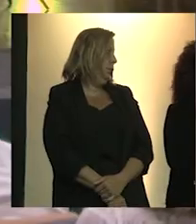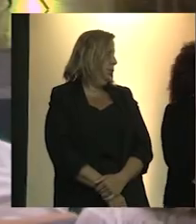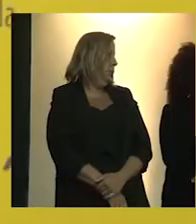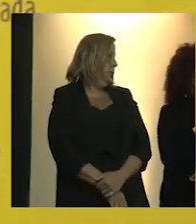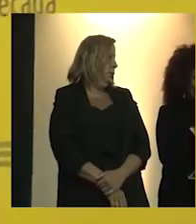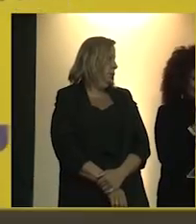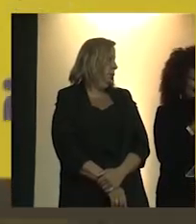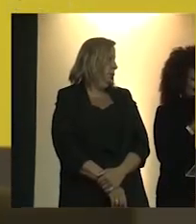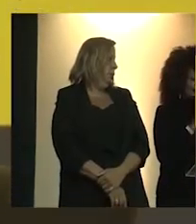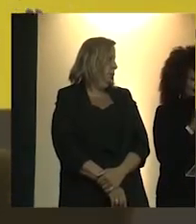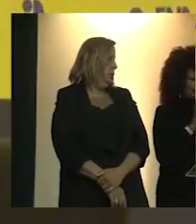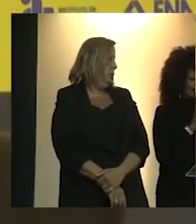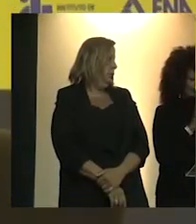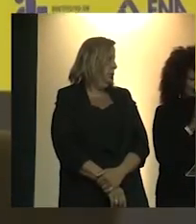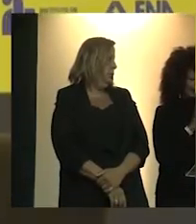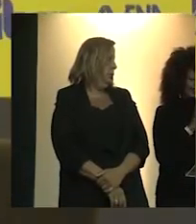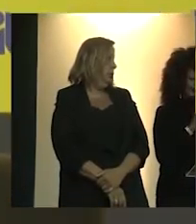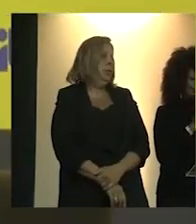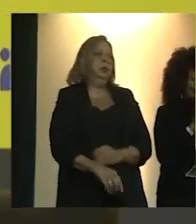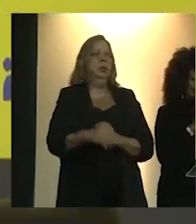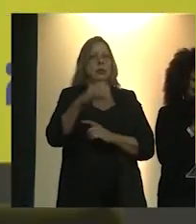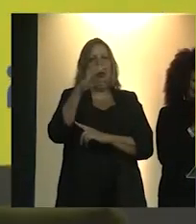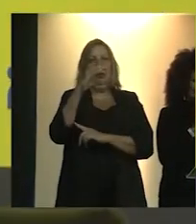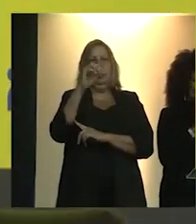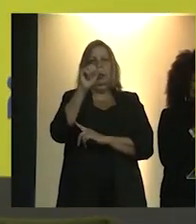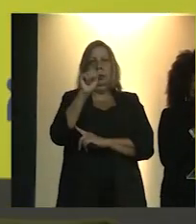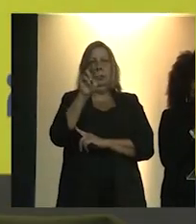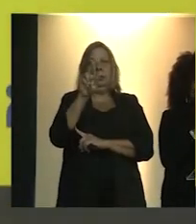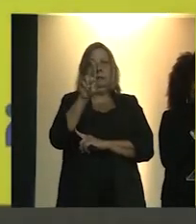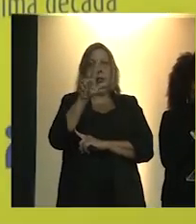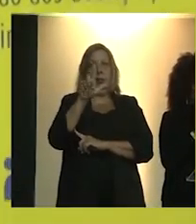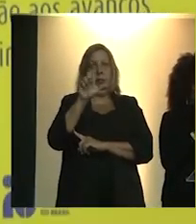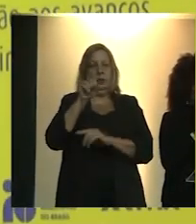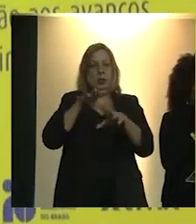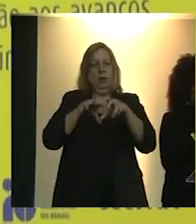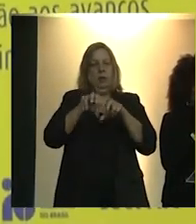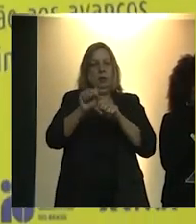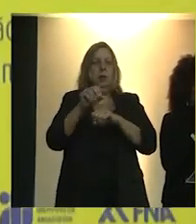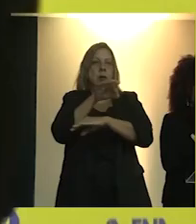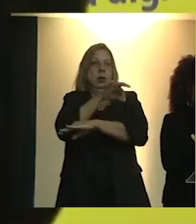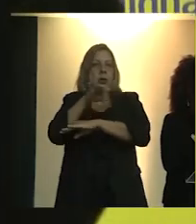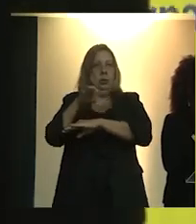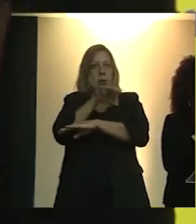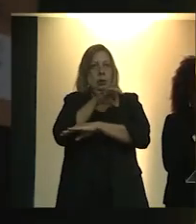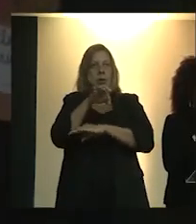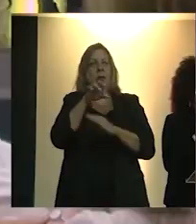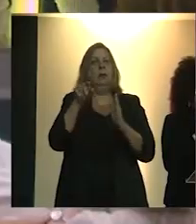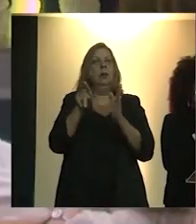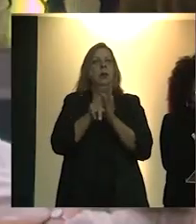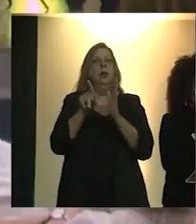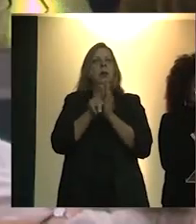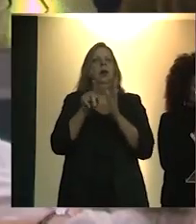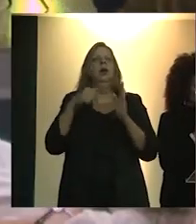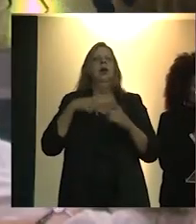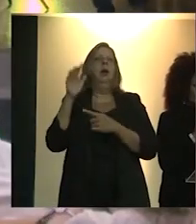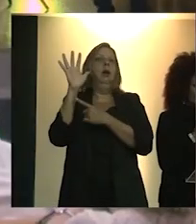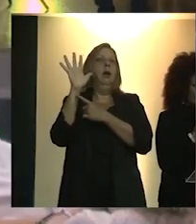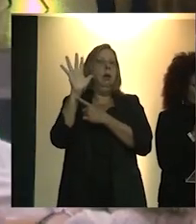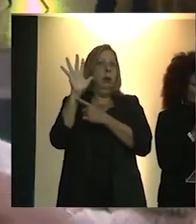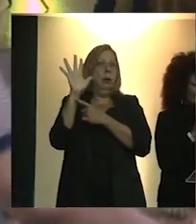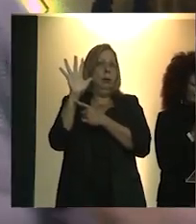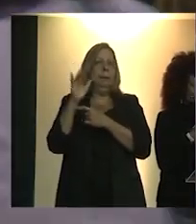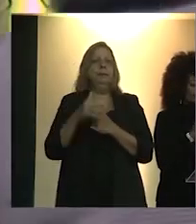O senhor Carlos Eduardo é graduado em Arquitetura e Urbanismo pela Universidade Federal do Rio Grande do Sul,